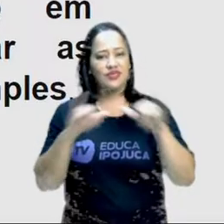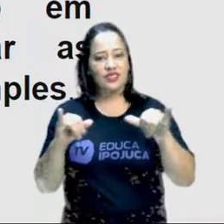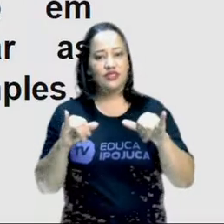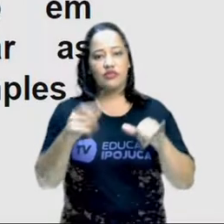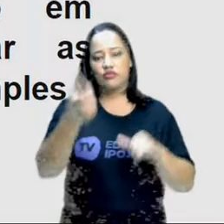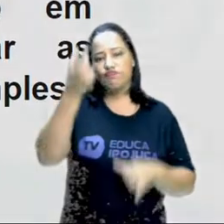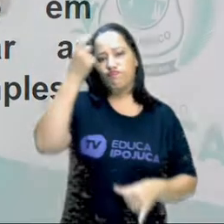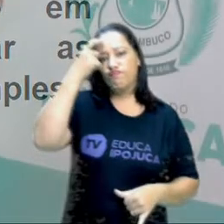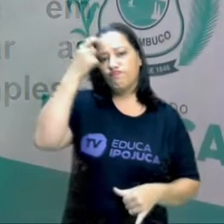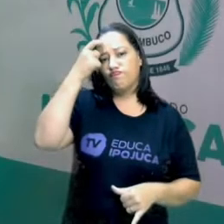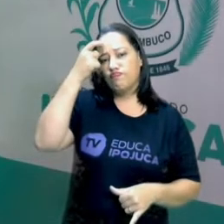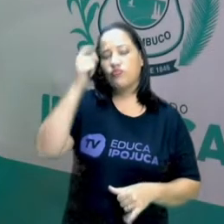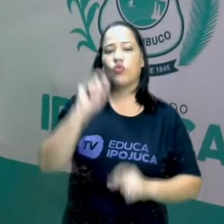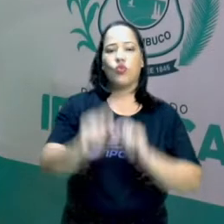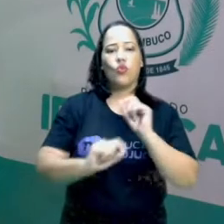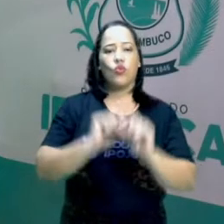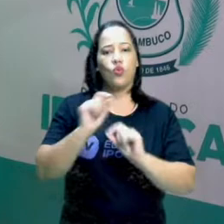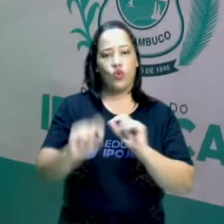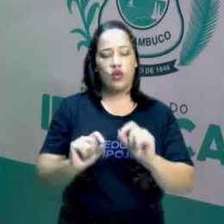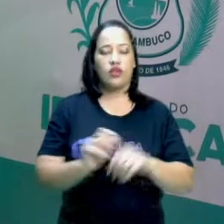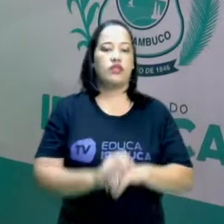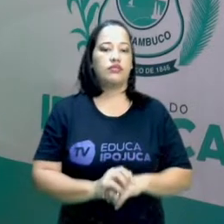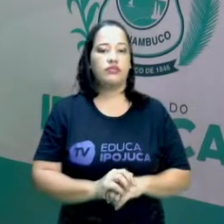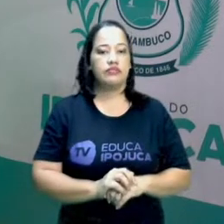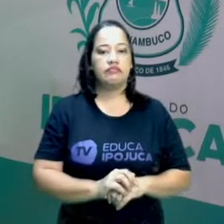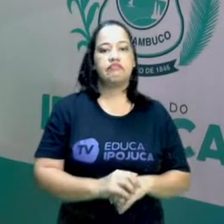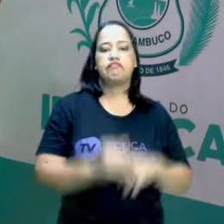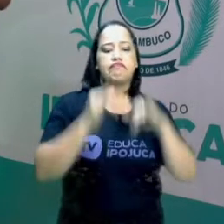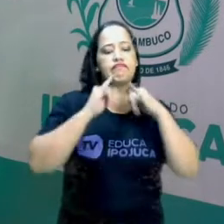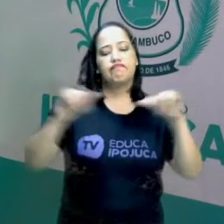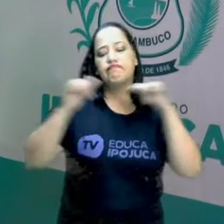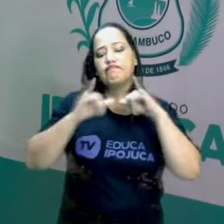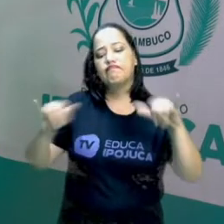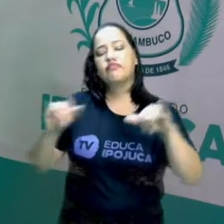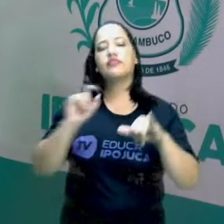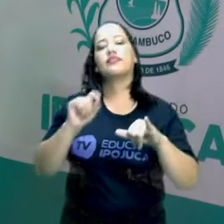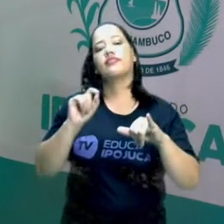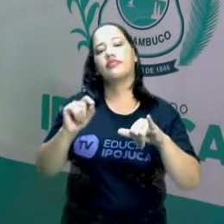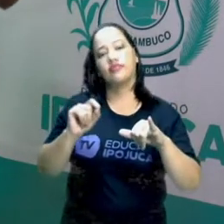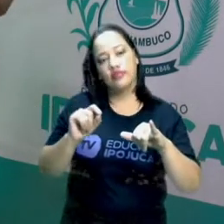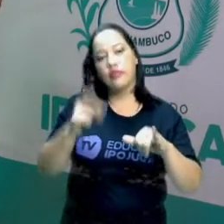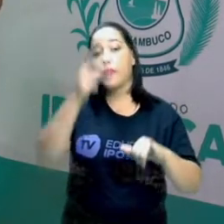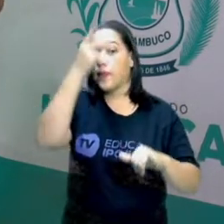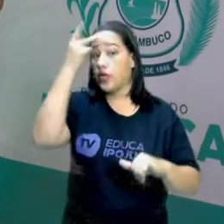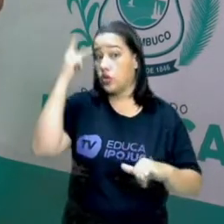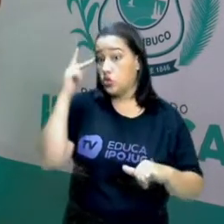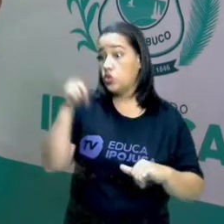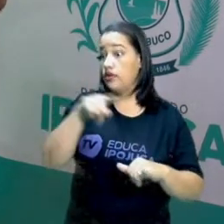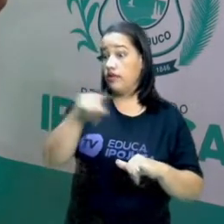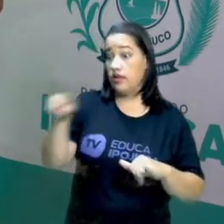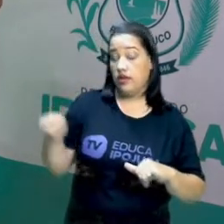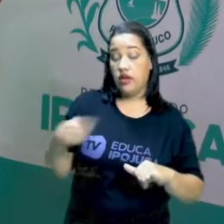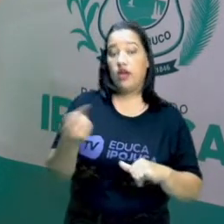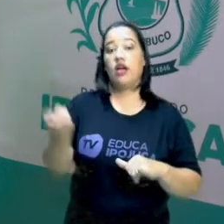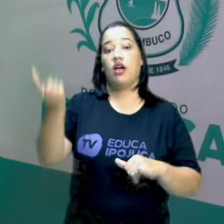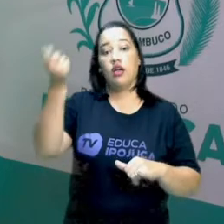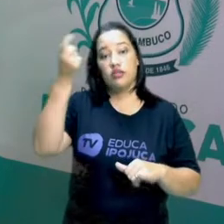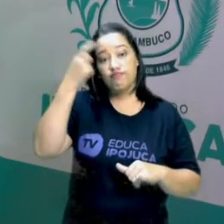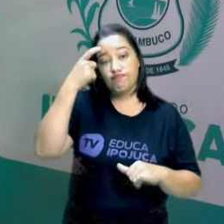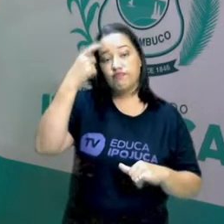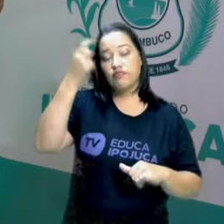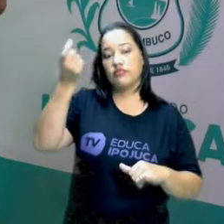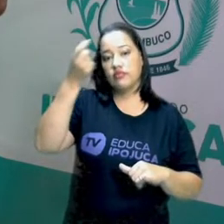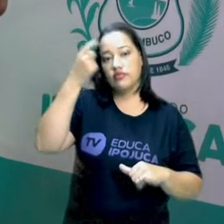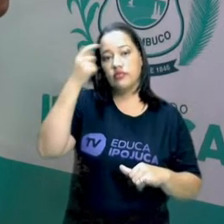Vamos pensar. Campanha tem a ver com o quê? Conscientizar as pessoas. Levar informações